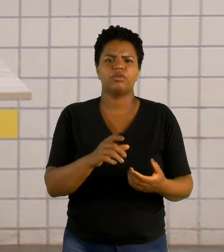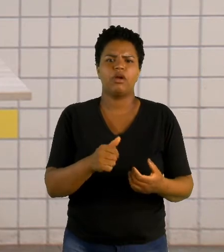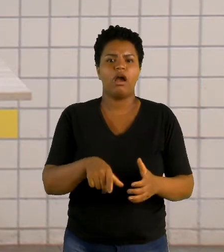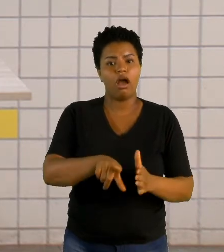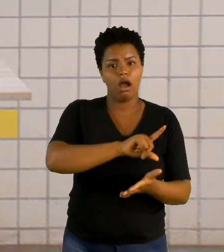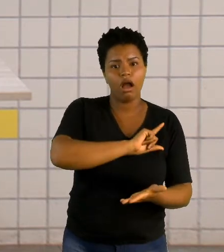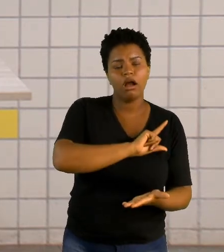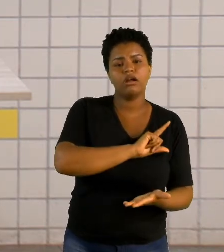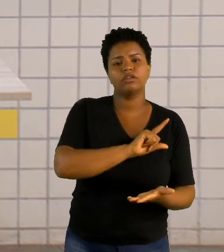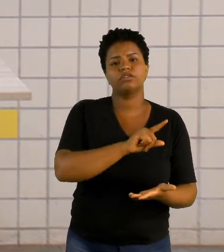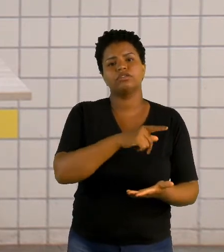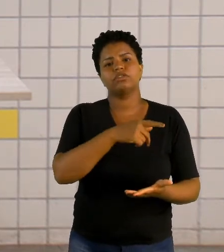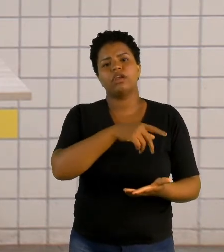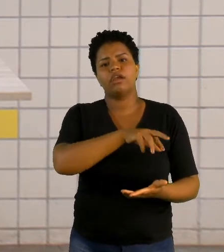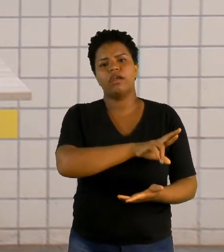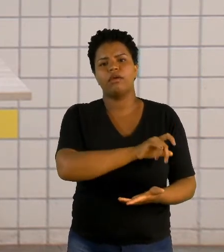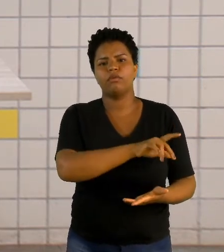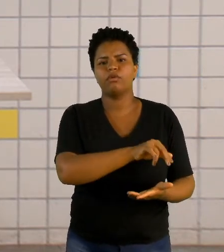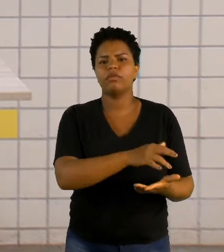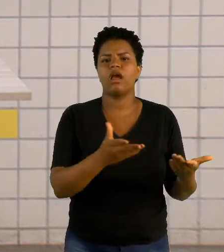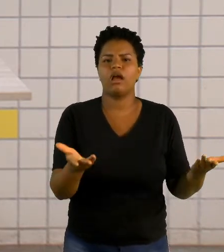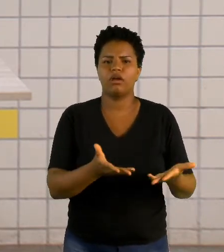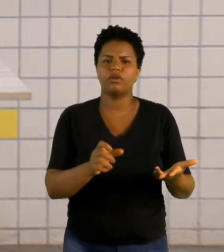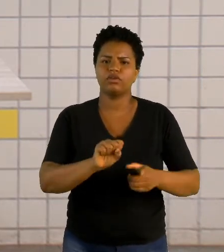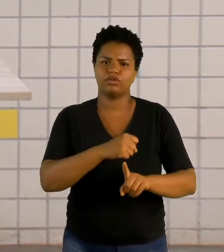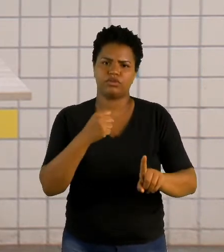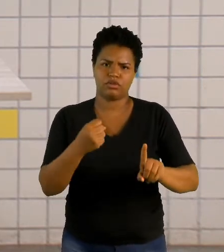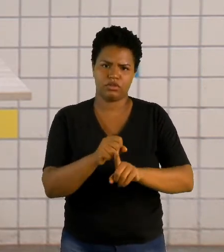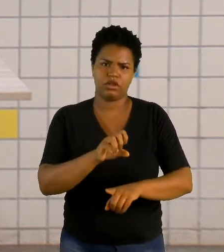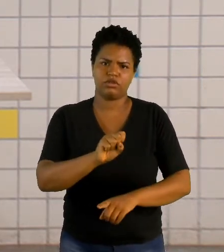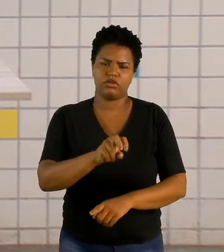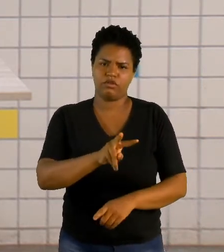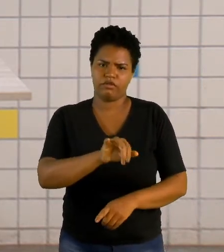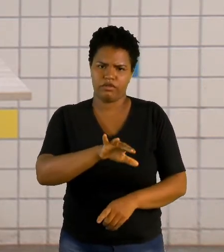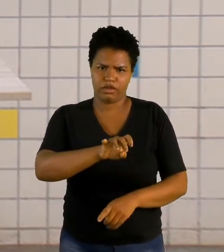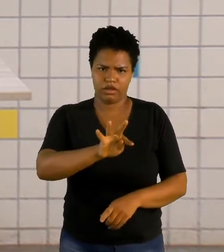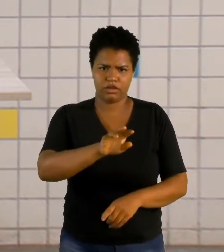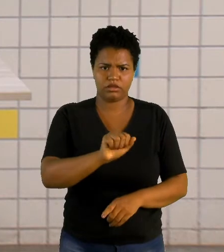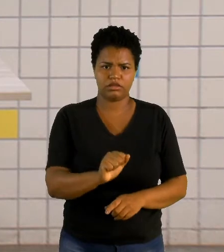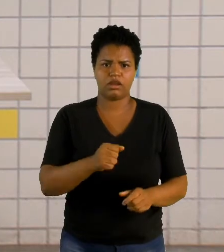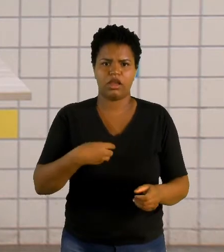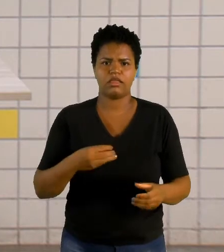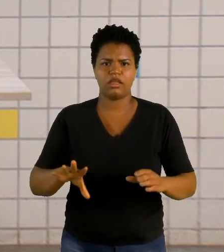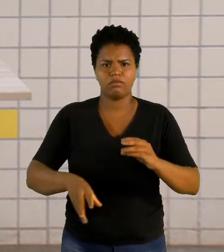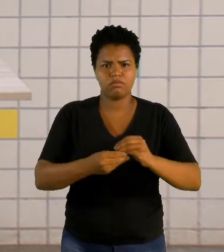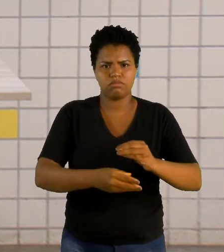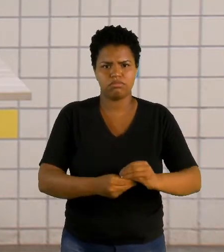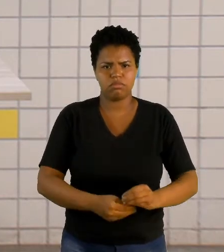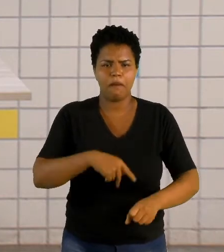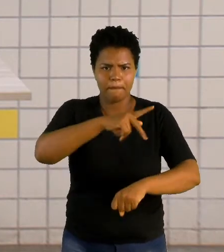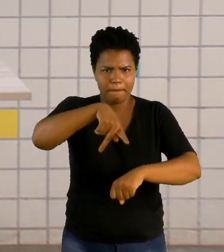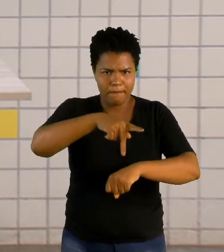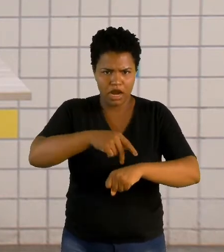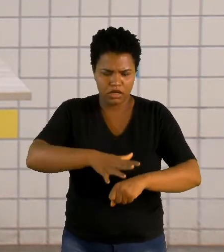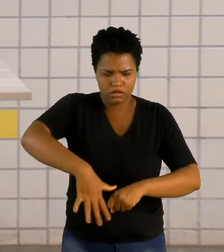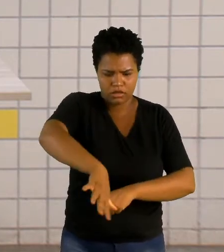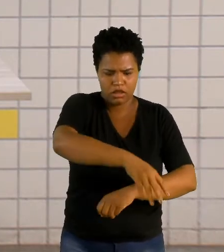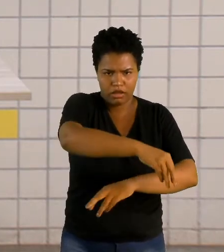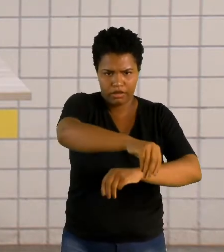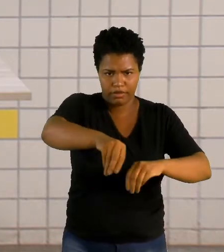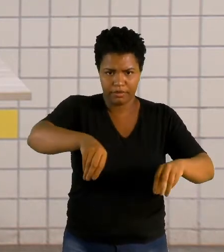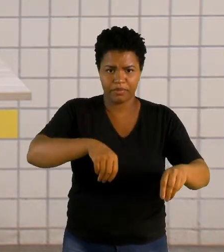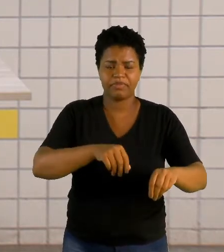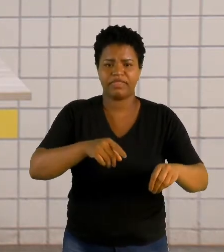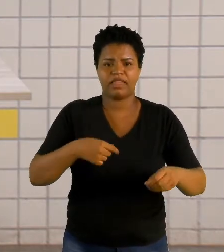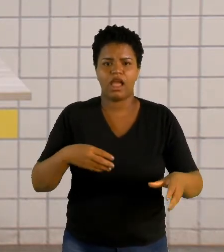das Repúblicas Sociais Soviéticas? Eles começaram a anexar diversos países ao seu território. Quando anexou,